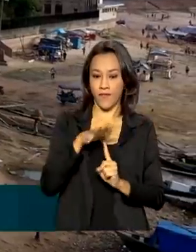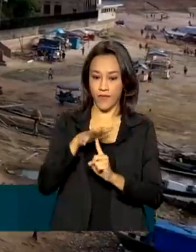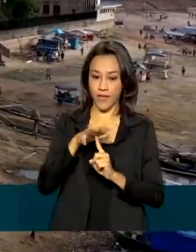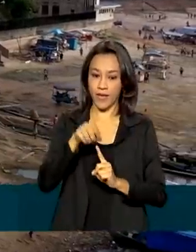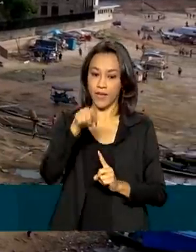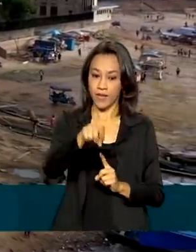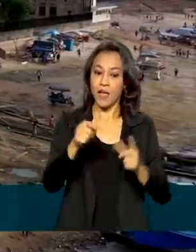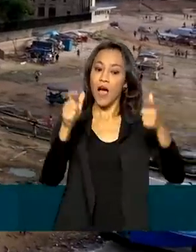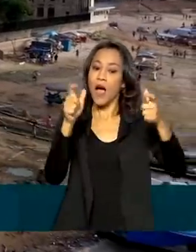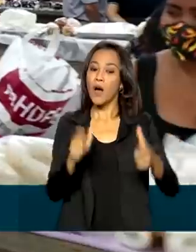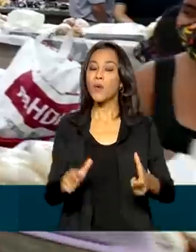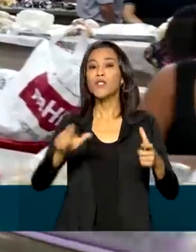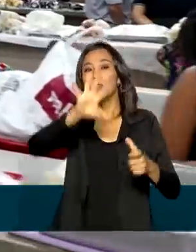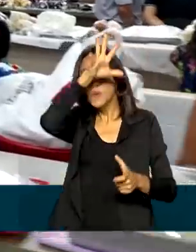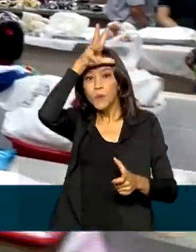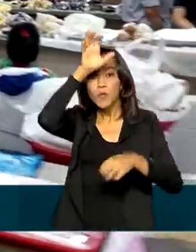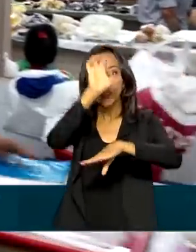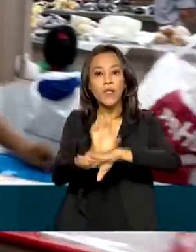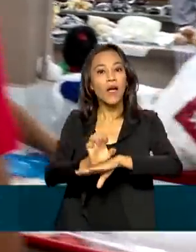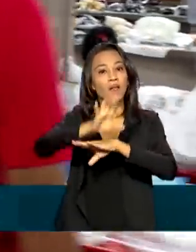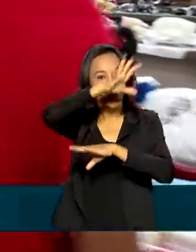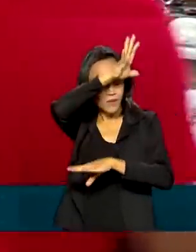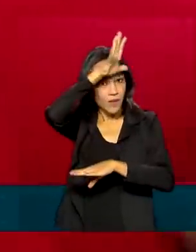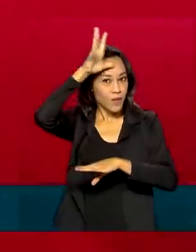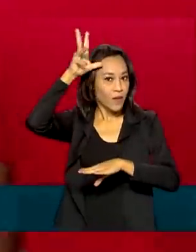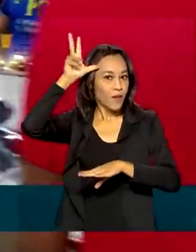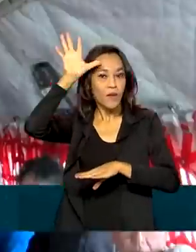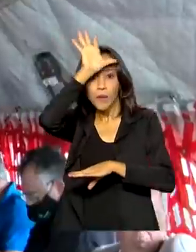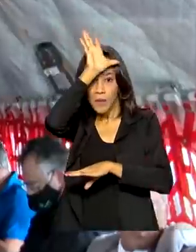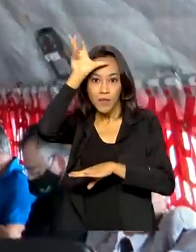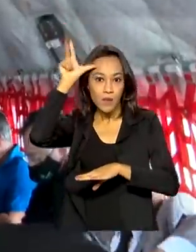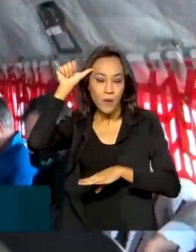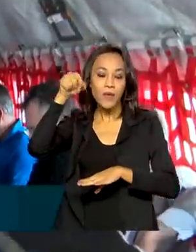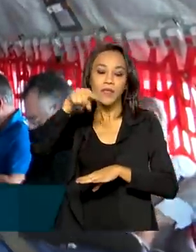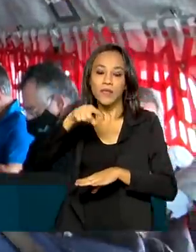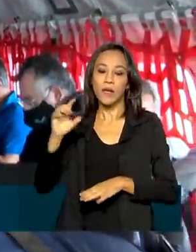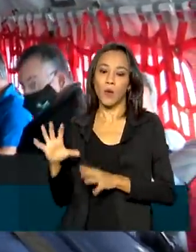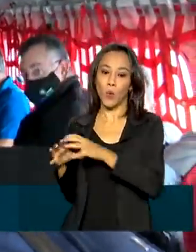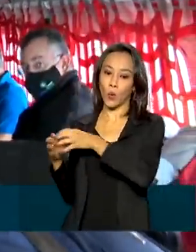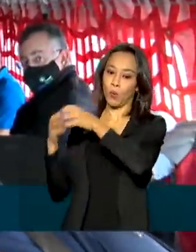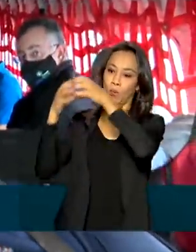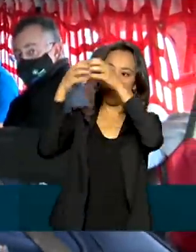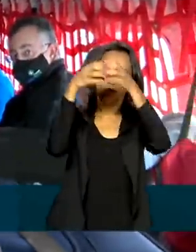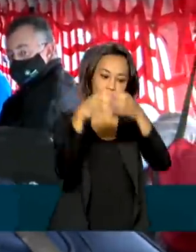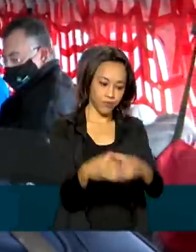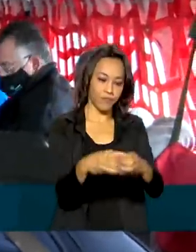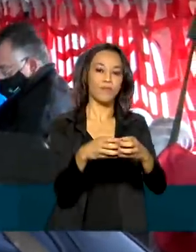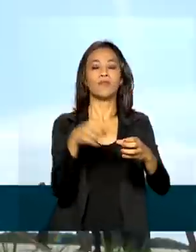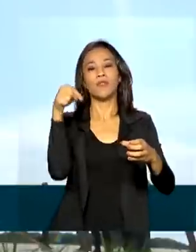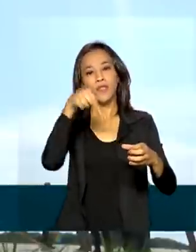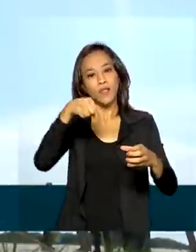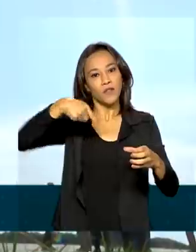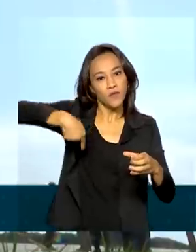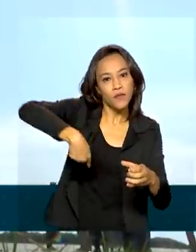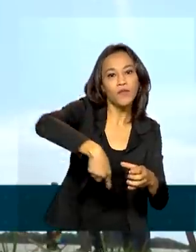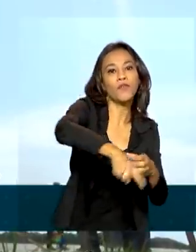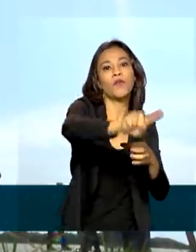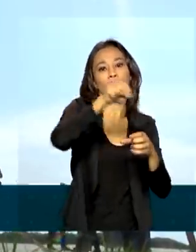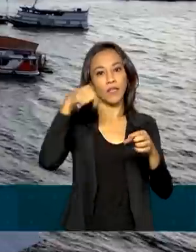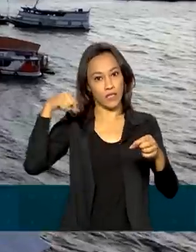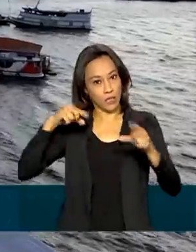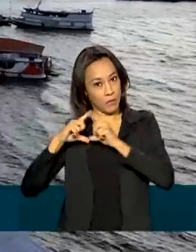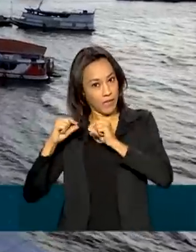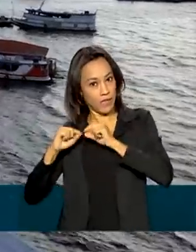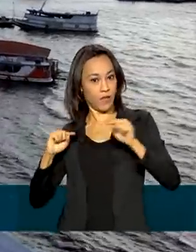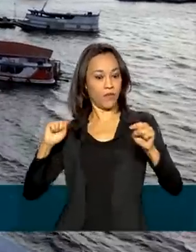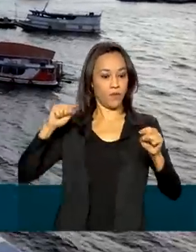cidade de Tefé, no Amazonas. Essa foi a primeira parada do grupo, que embarcou em Brasília e seguiu para o norte do país para